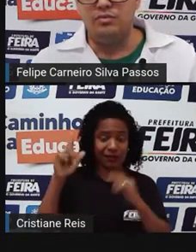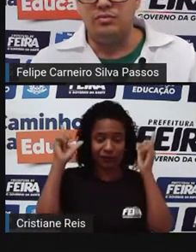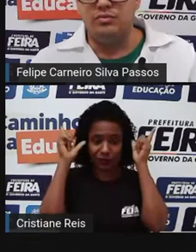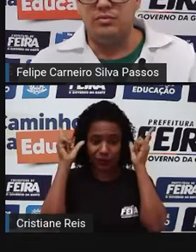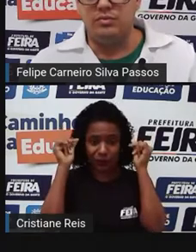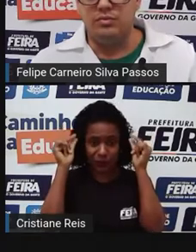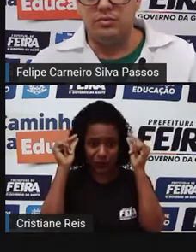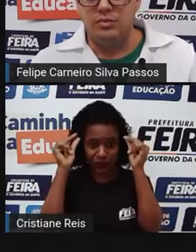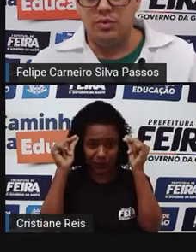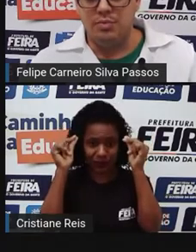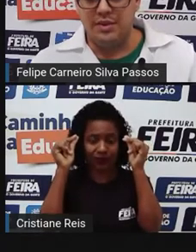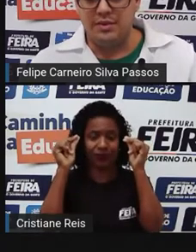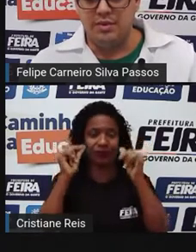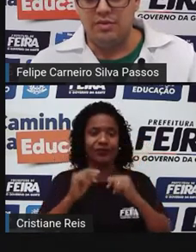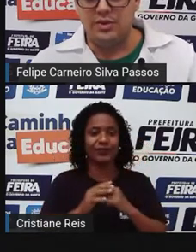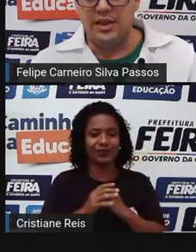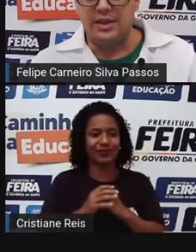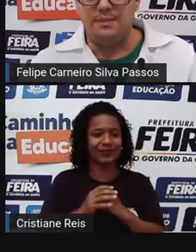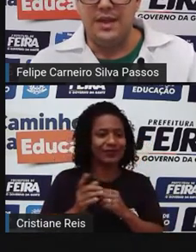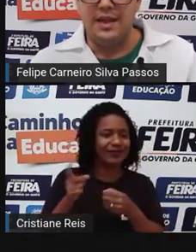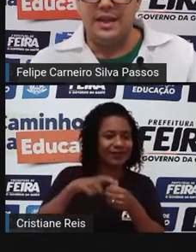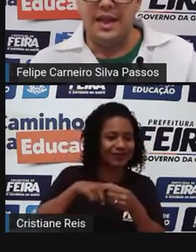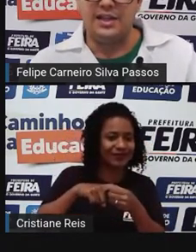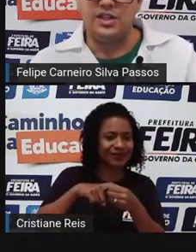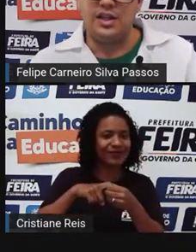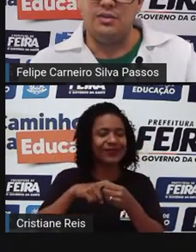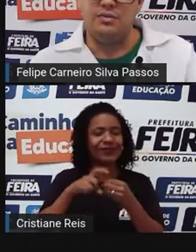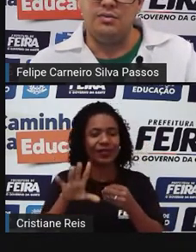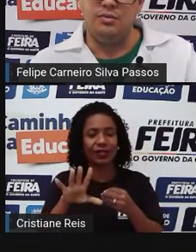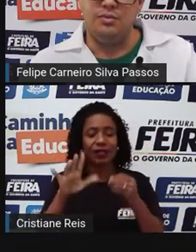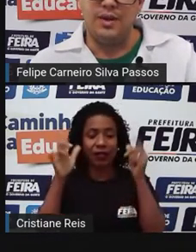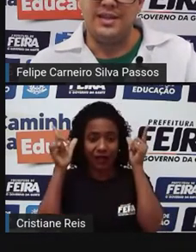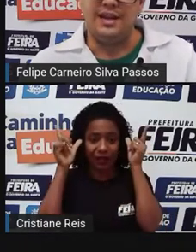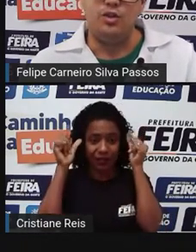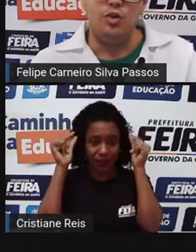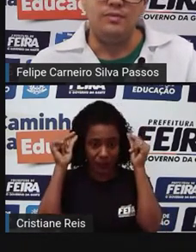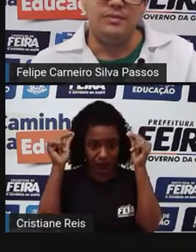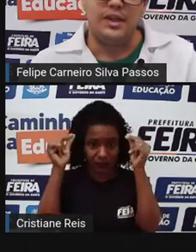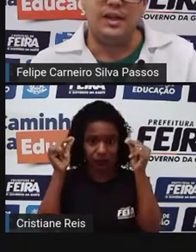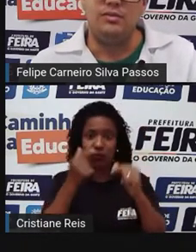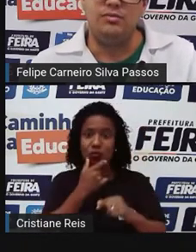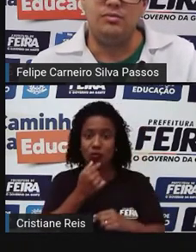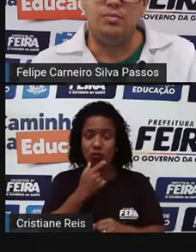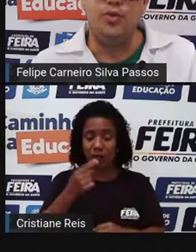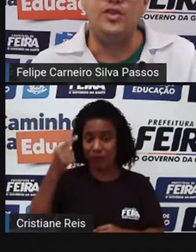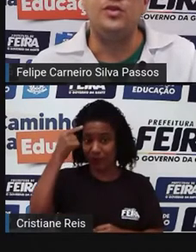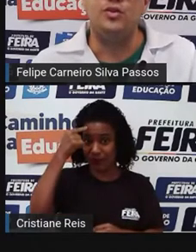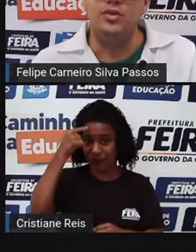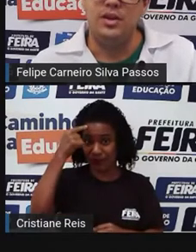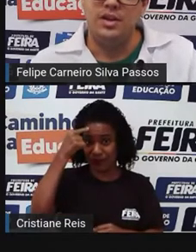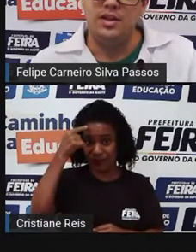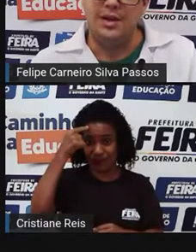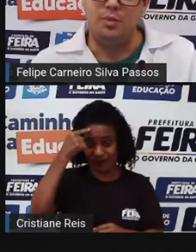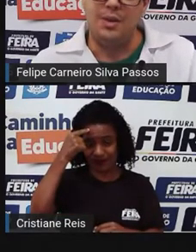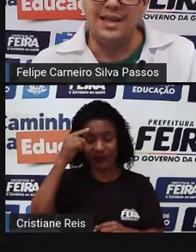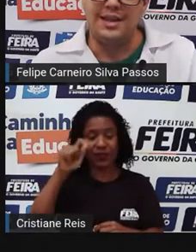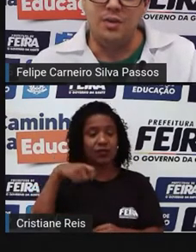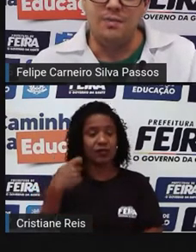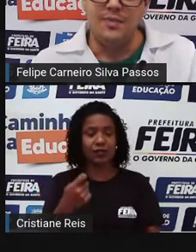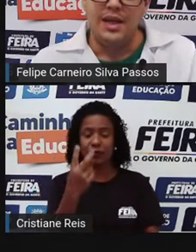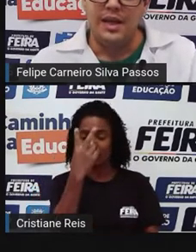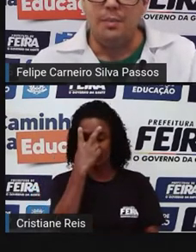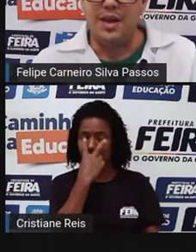um... Opa, voltei aqui. Lá tinha um pensador, né? Um professor chamado